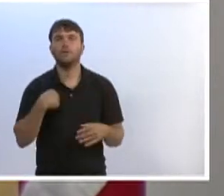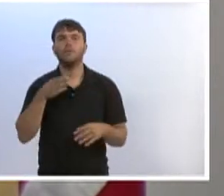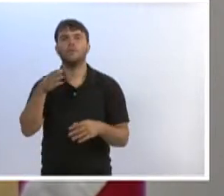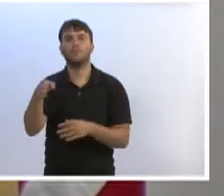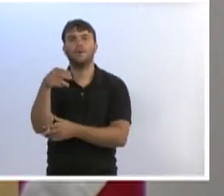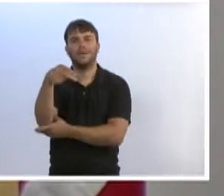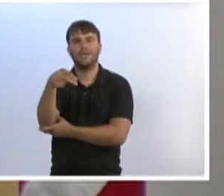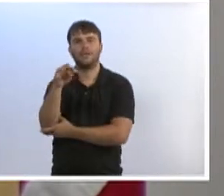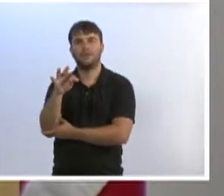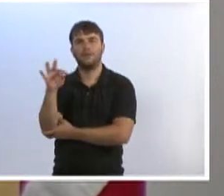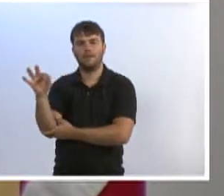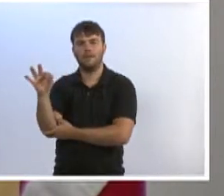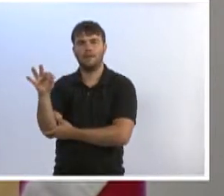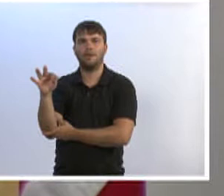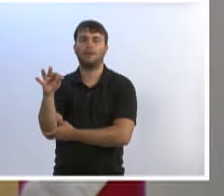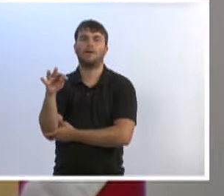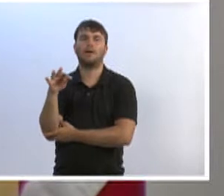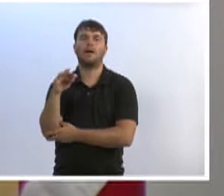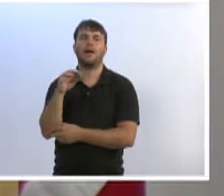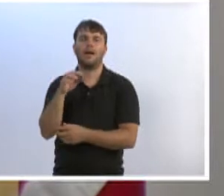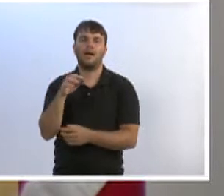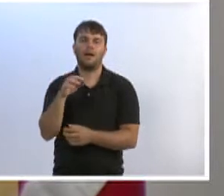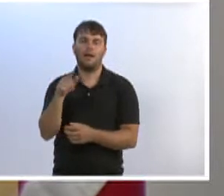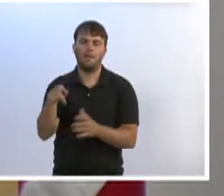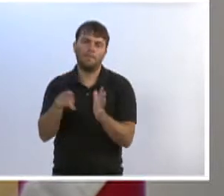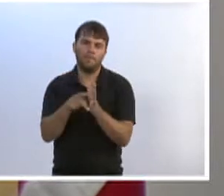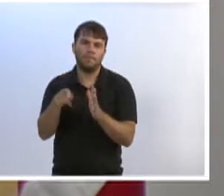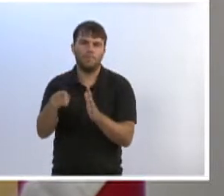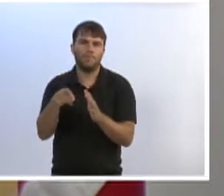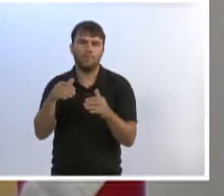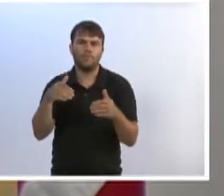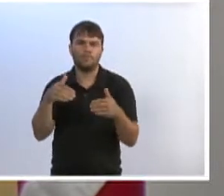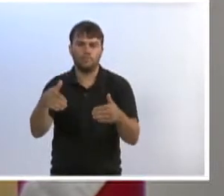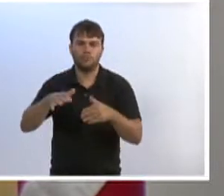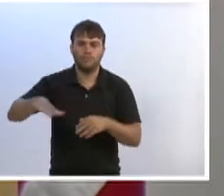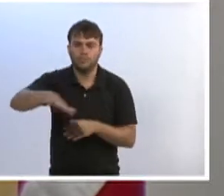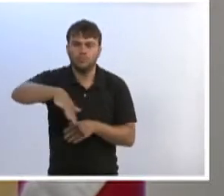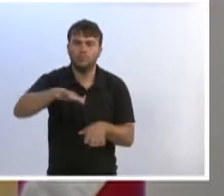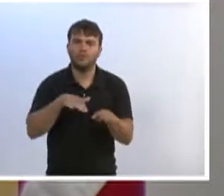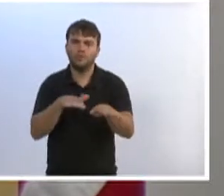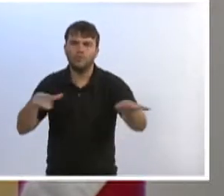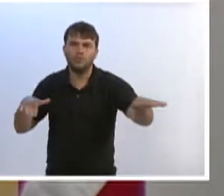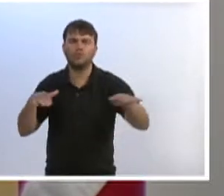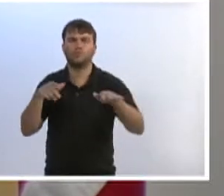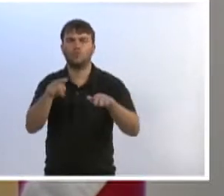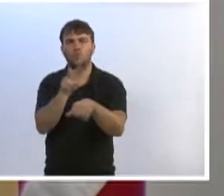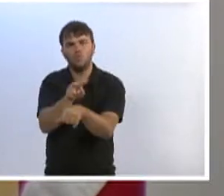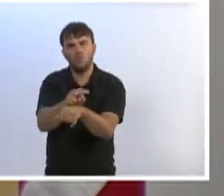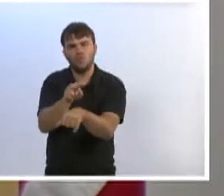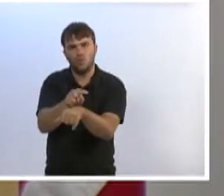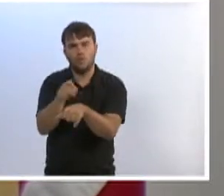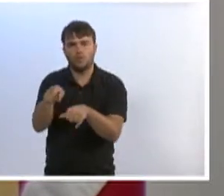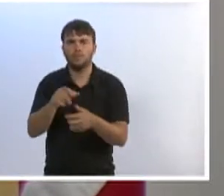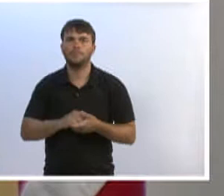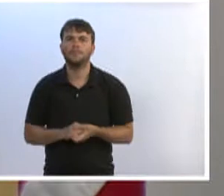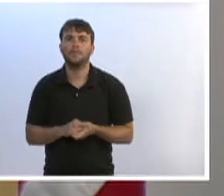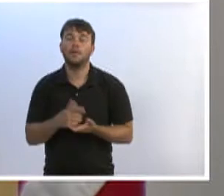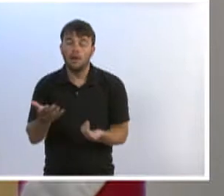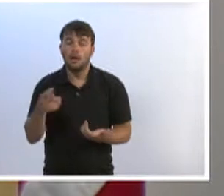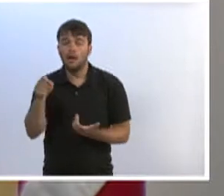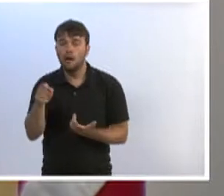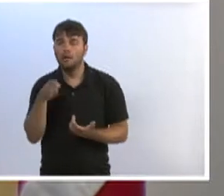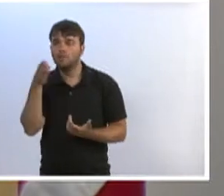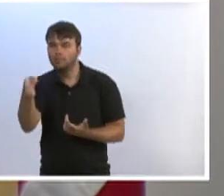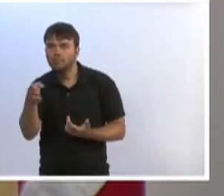Agência Nacional de Transporte Terrestre, e aí eu deixo essa fala para o vereador Almir, que eu acho que ele deve fazer esse encaminhamento. Também tivemos aí